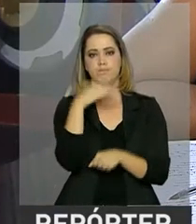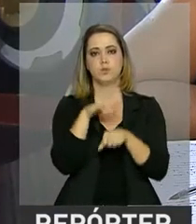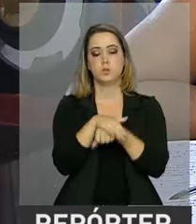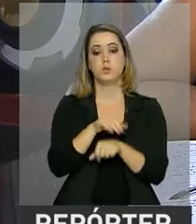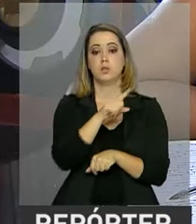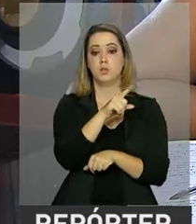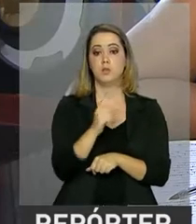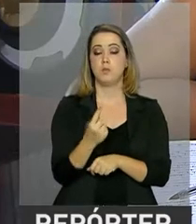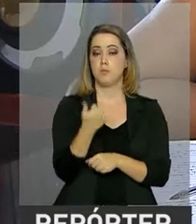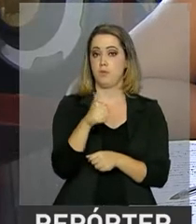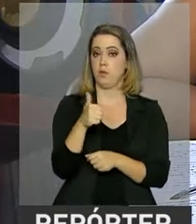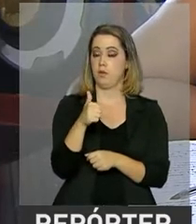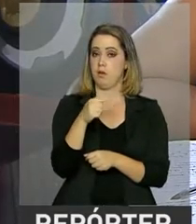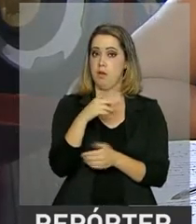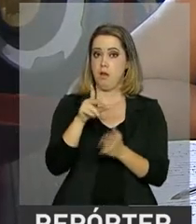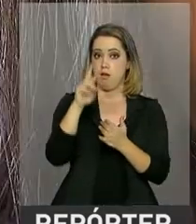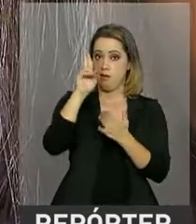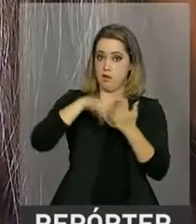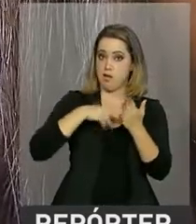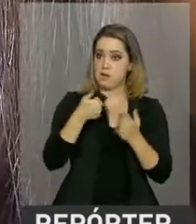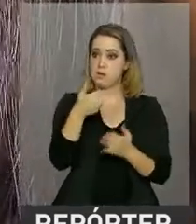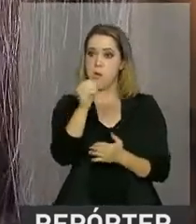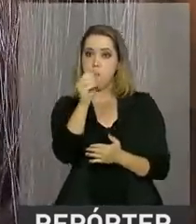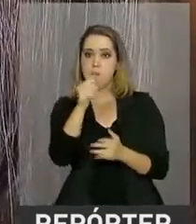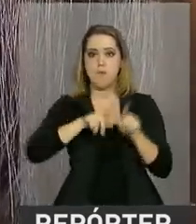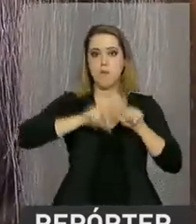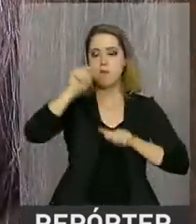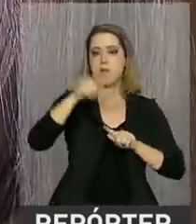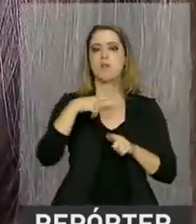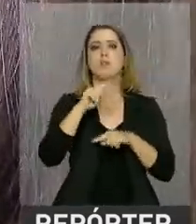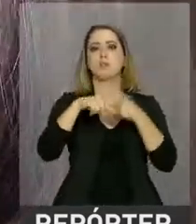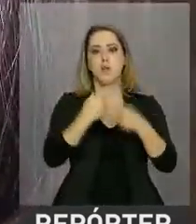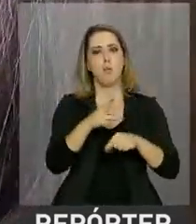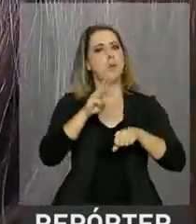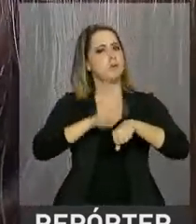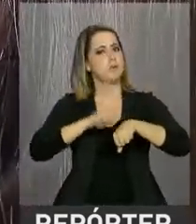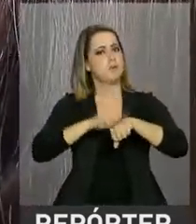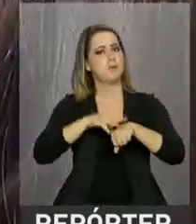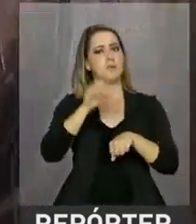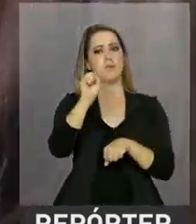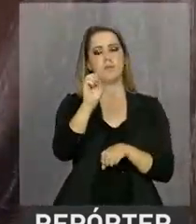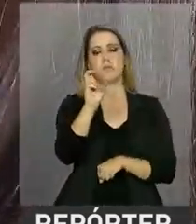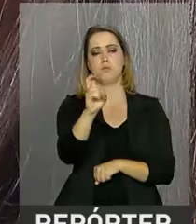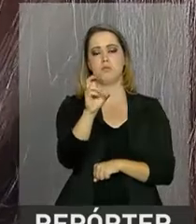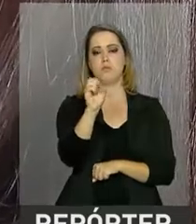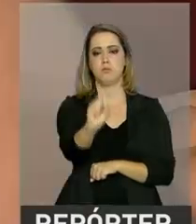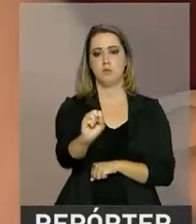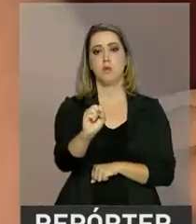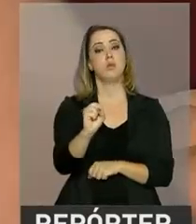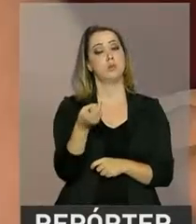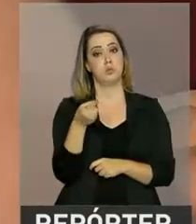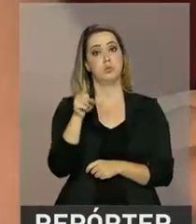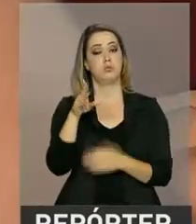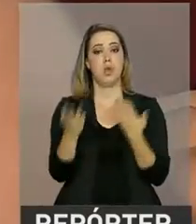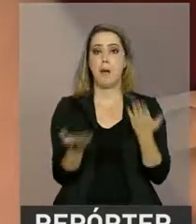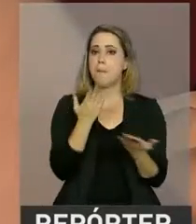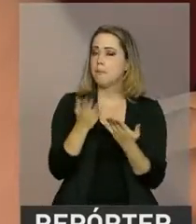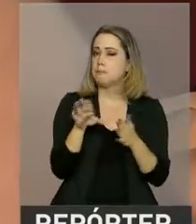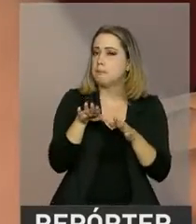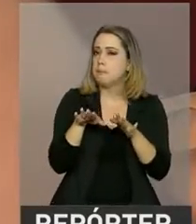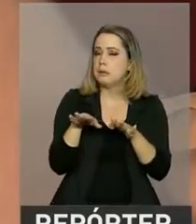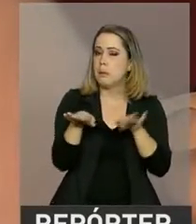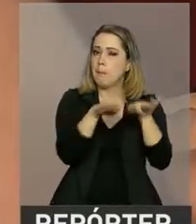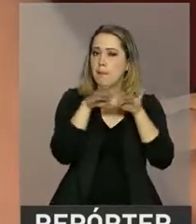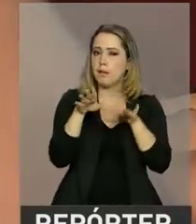depois da redação foi em matemática. Ela conseguiu oitocentos e cinquenta e oito vírgula sete pontos, enquanto a média